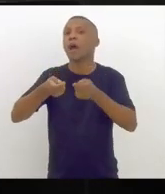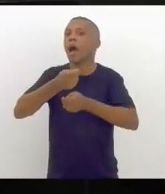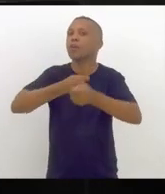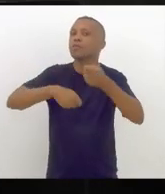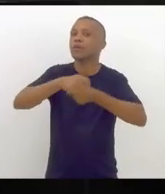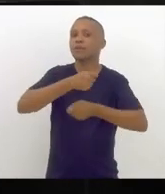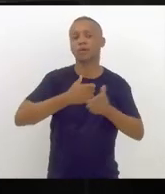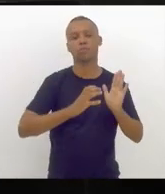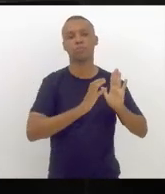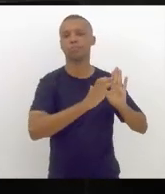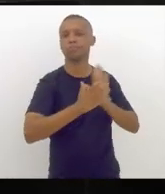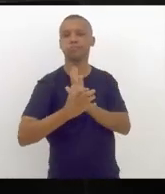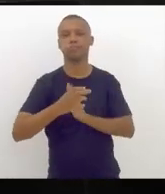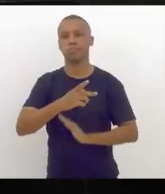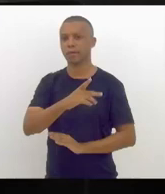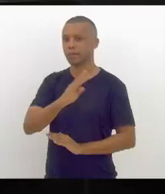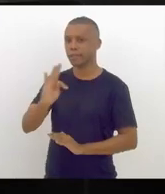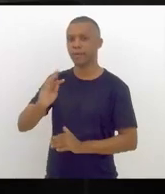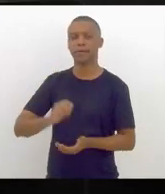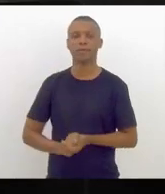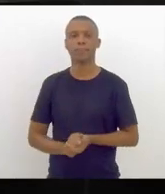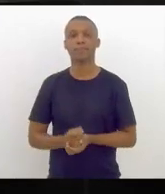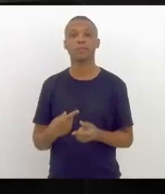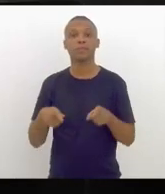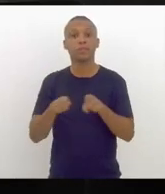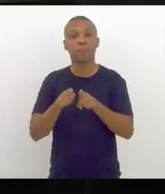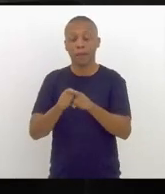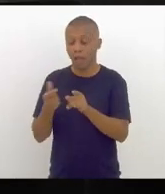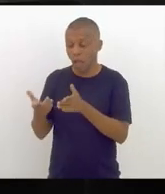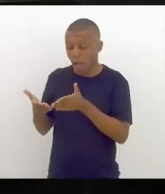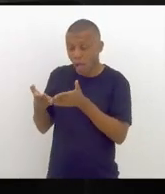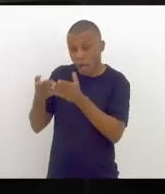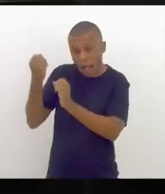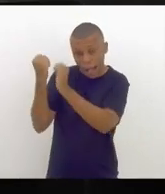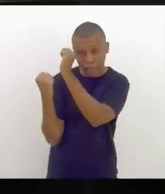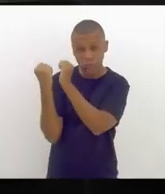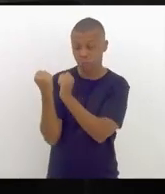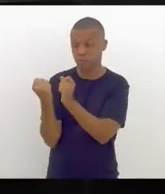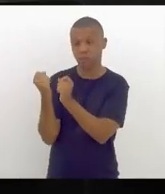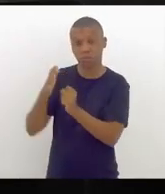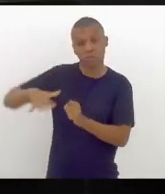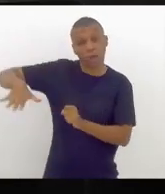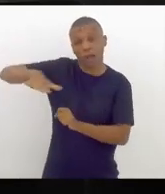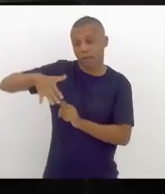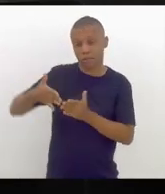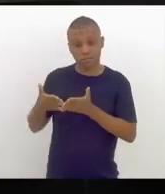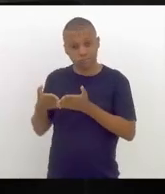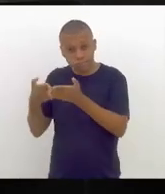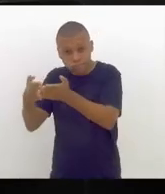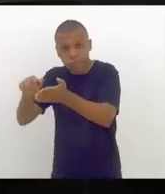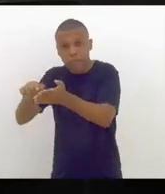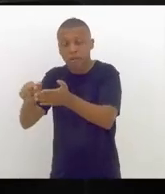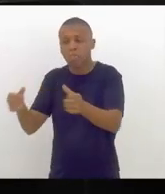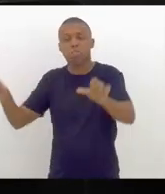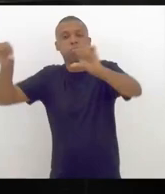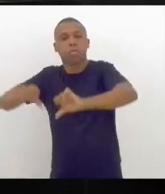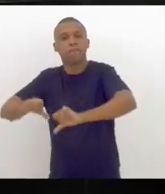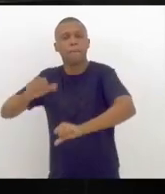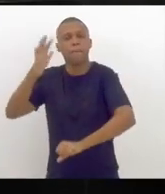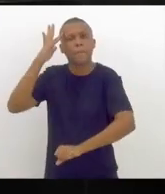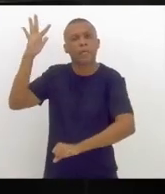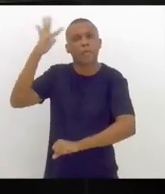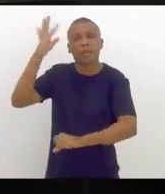a questão da própria derrocada da indústria naval, e eu fico pensando muito nesses trabalhadores